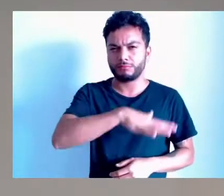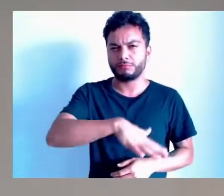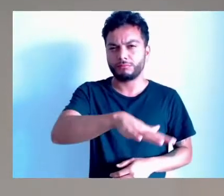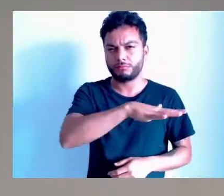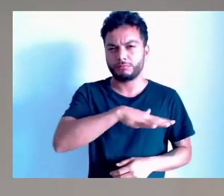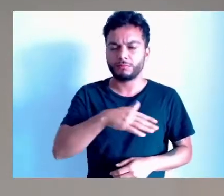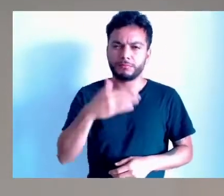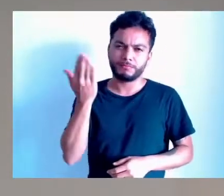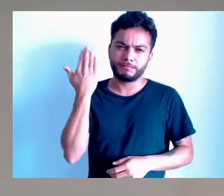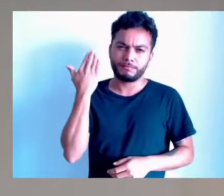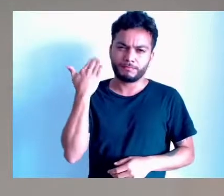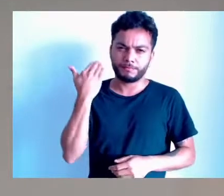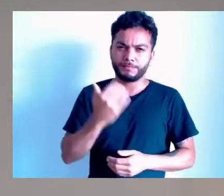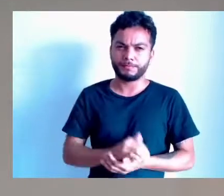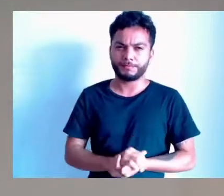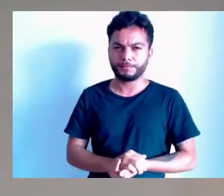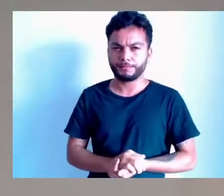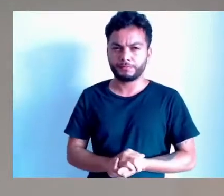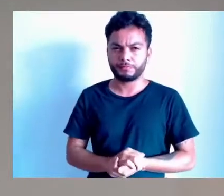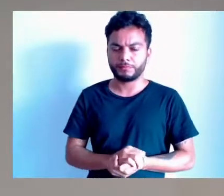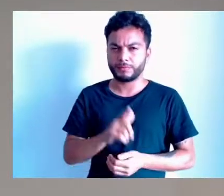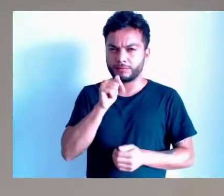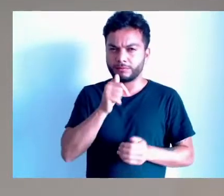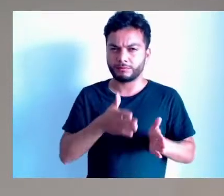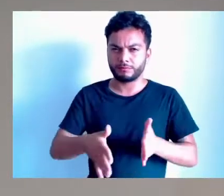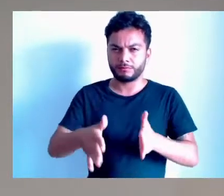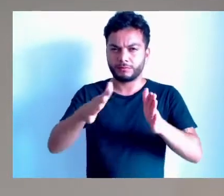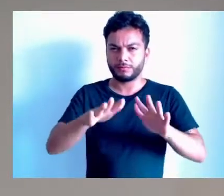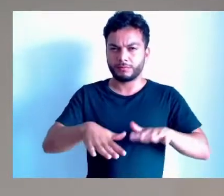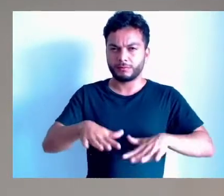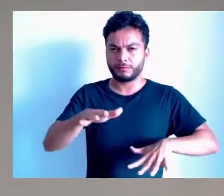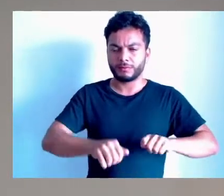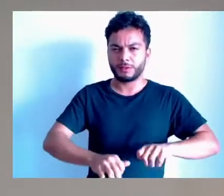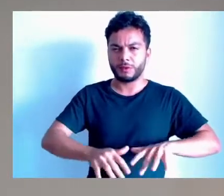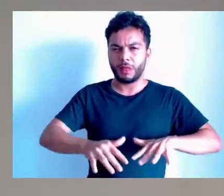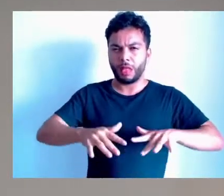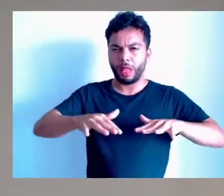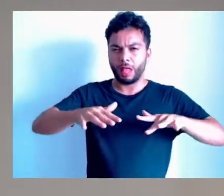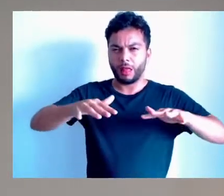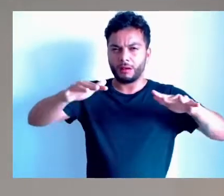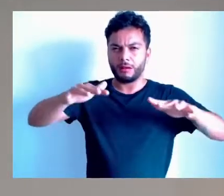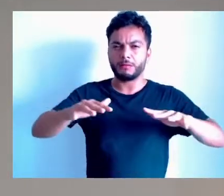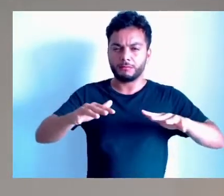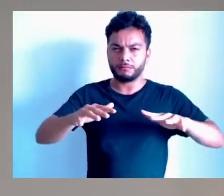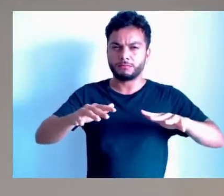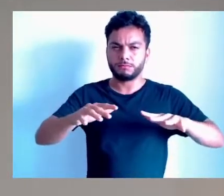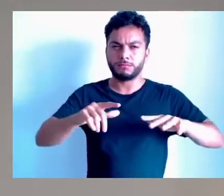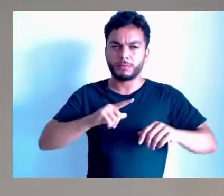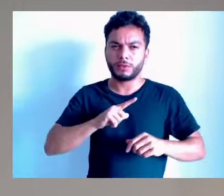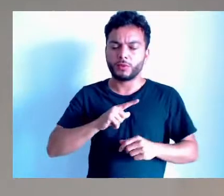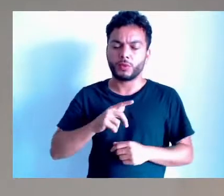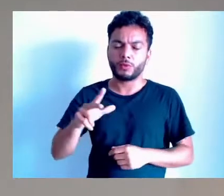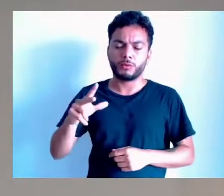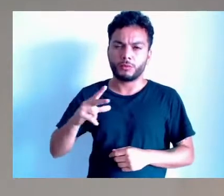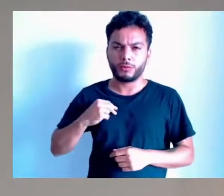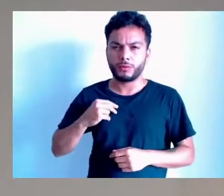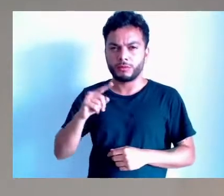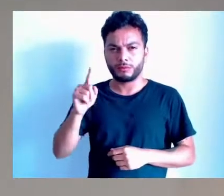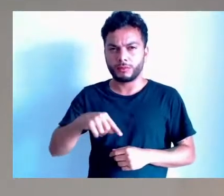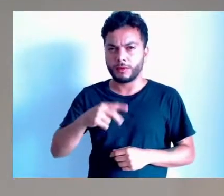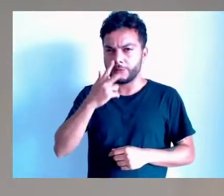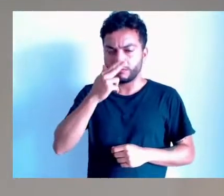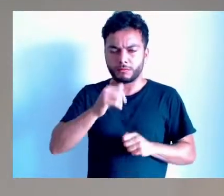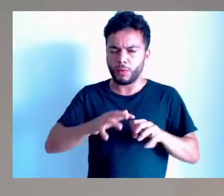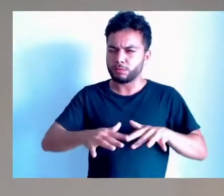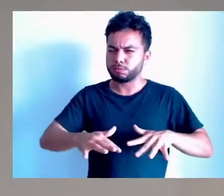antigamente, a água do rio, quando me transbordava, vinha até no campo do Vernaval, cansei de pegar o campo do Vernaval ali, nossa, era um mar de água.